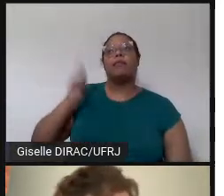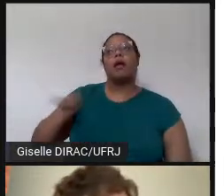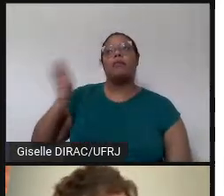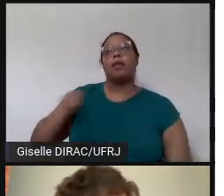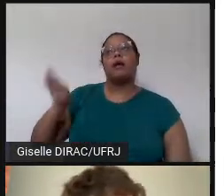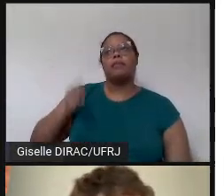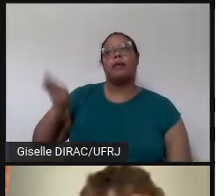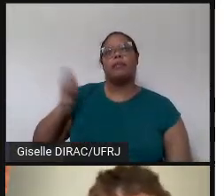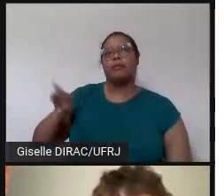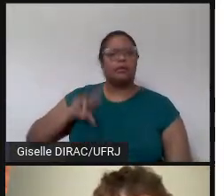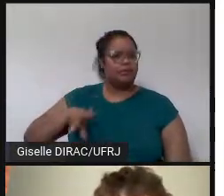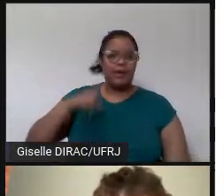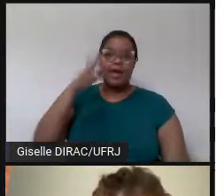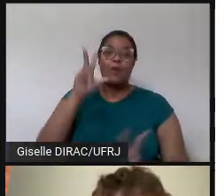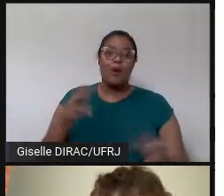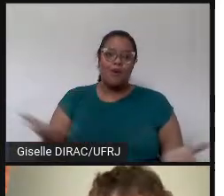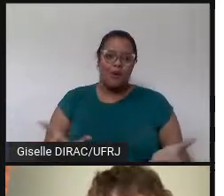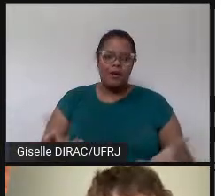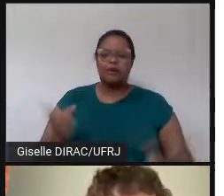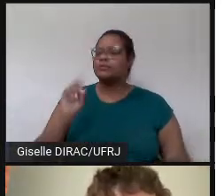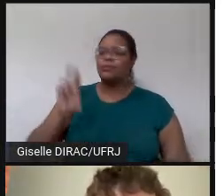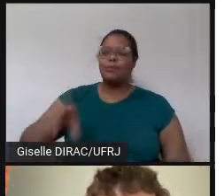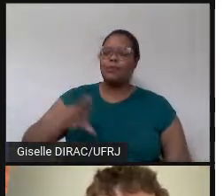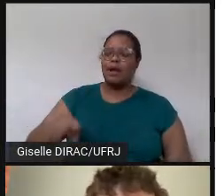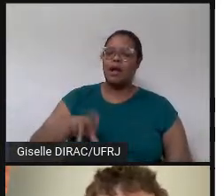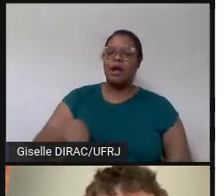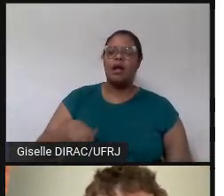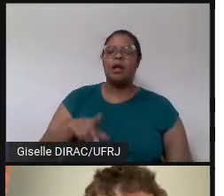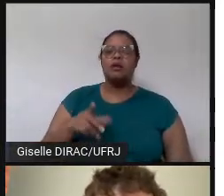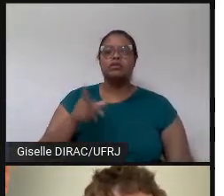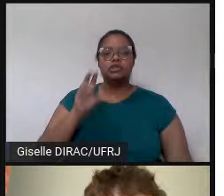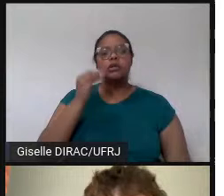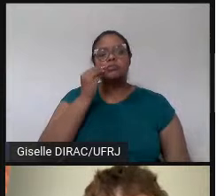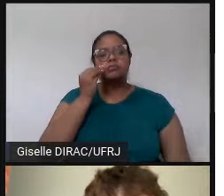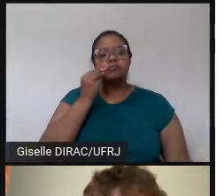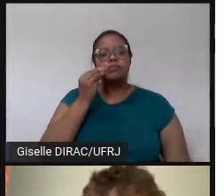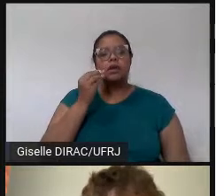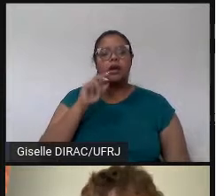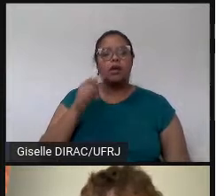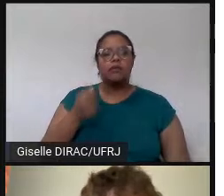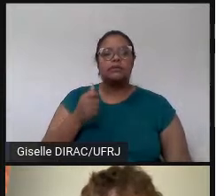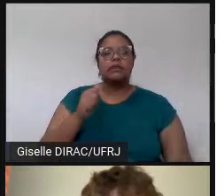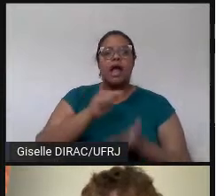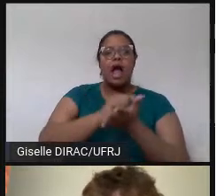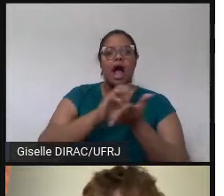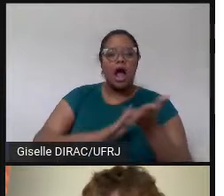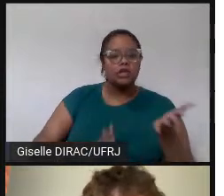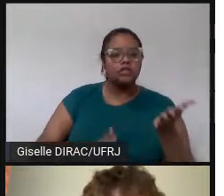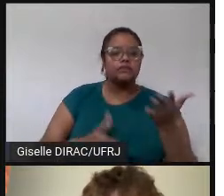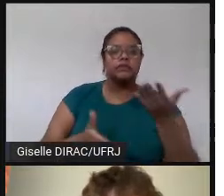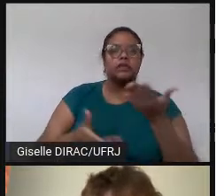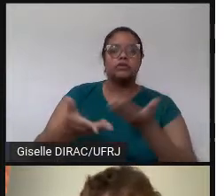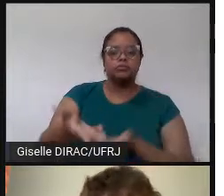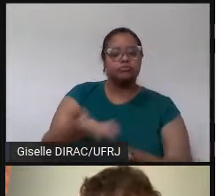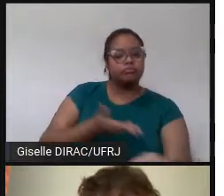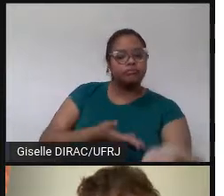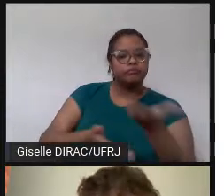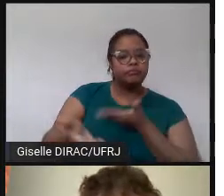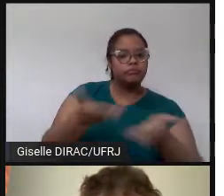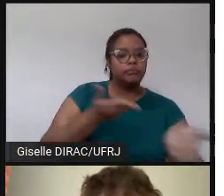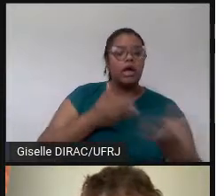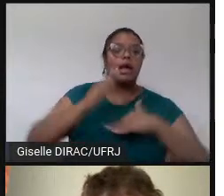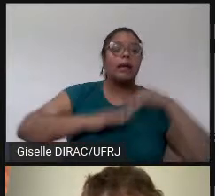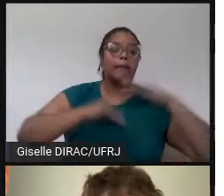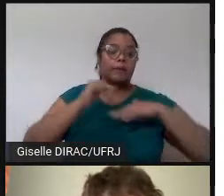que nem eu estou fazendo aqui agora. É uma aula em que vai ter atividades para os alunos poderem interagir e praticar inglês.